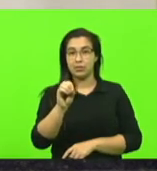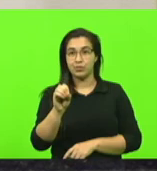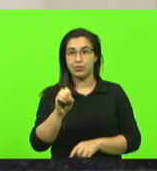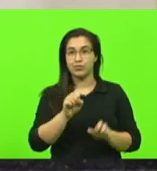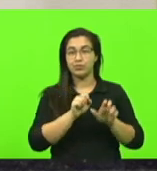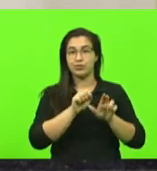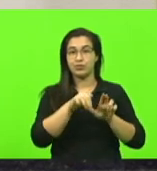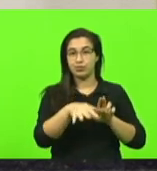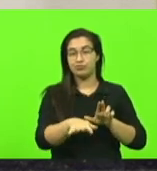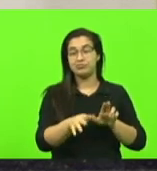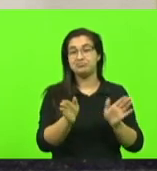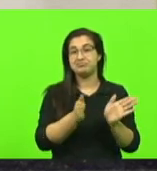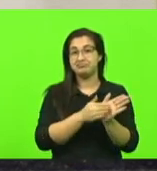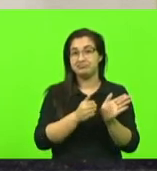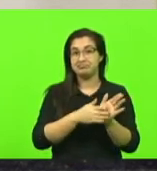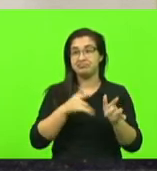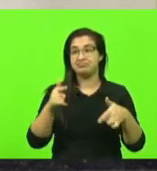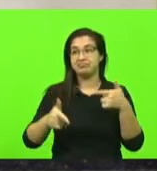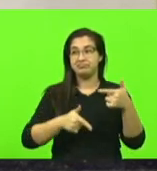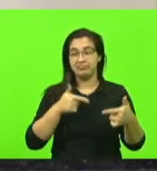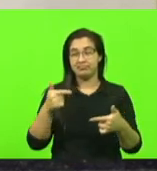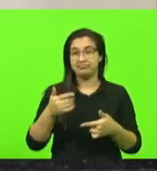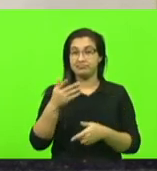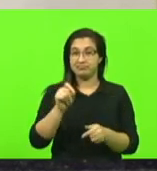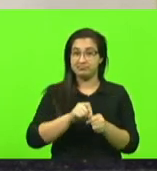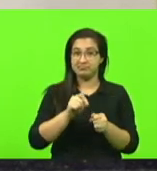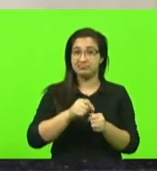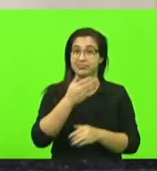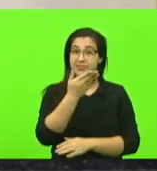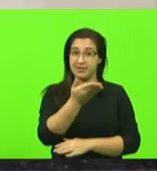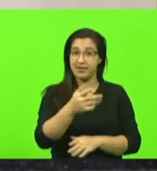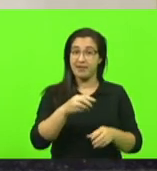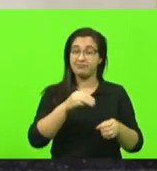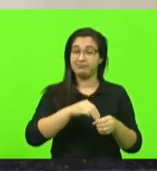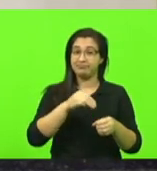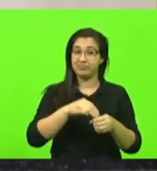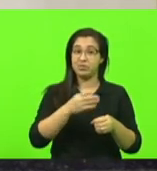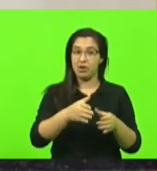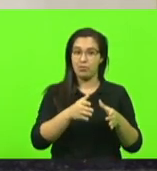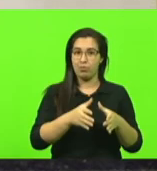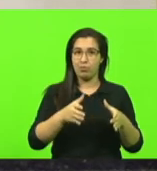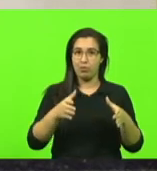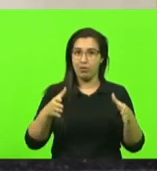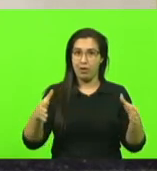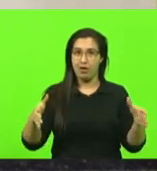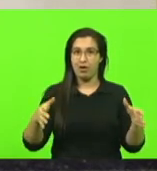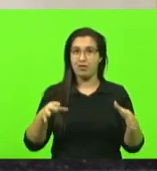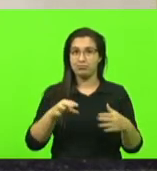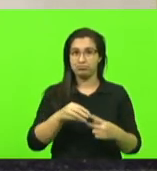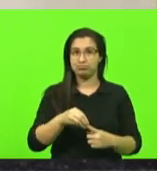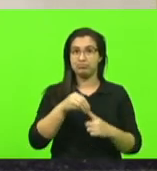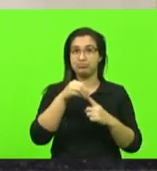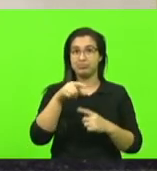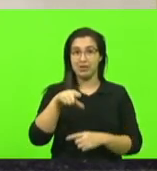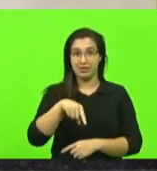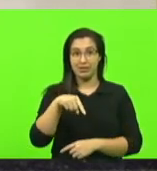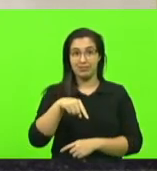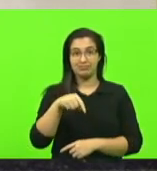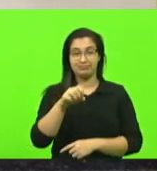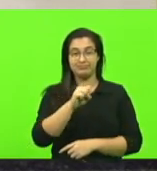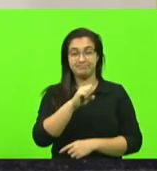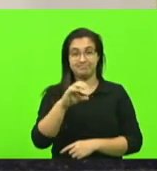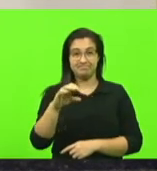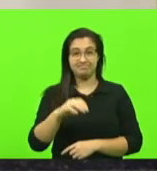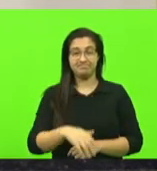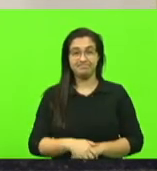que os dois fazem lá voltado ao turismo Urubici cresce a cada dia mais se destacando em Santa Catarina e eu sei que os